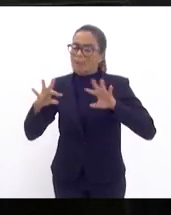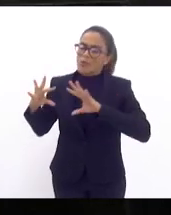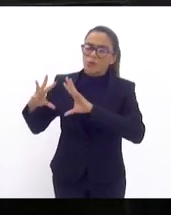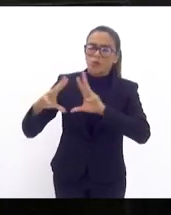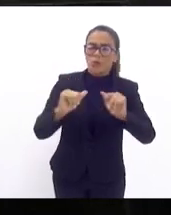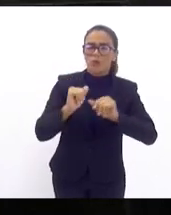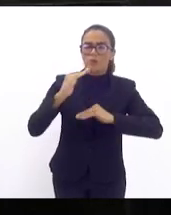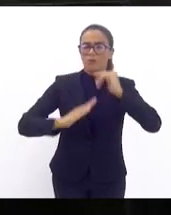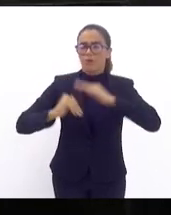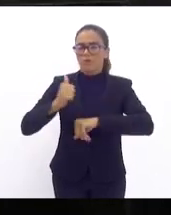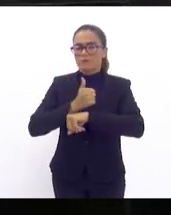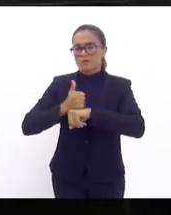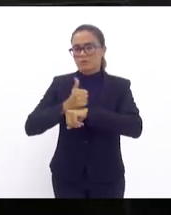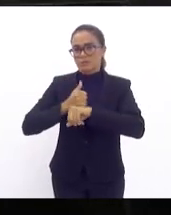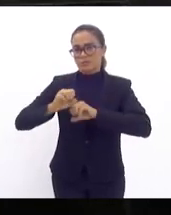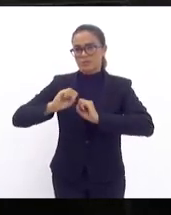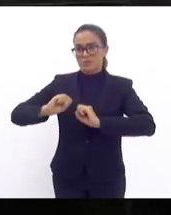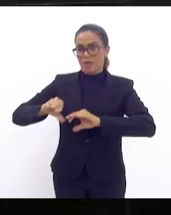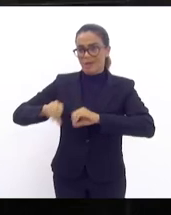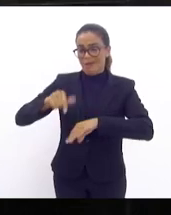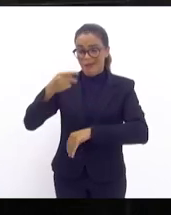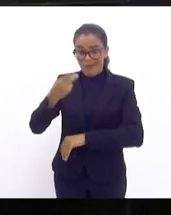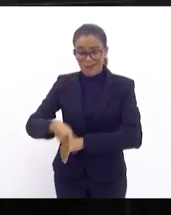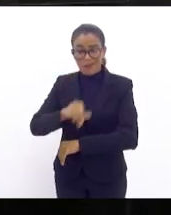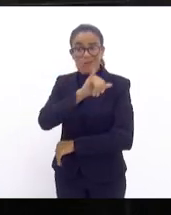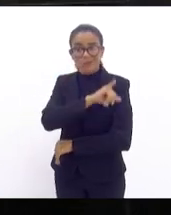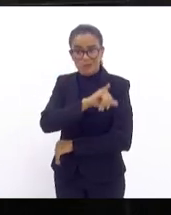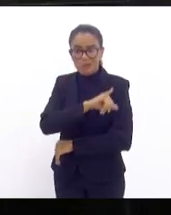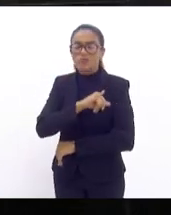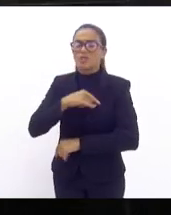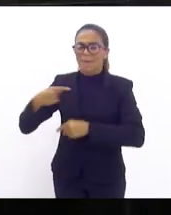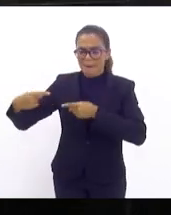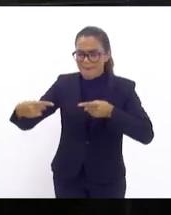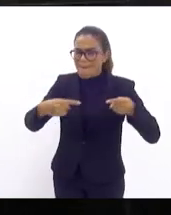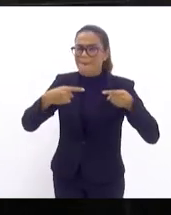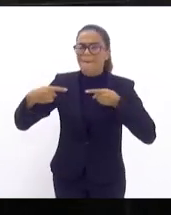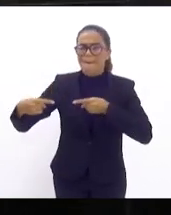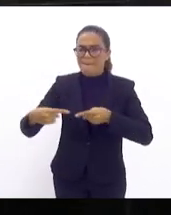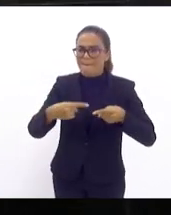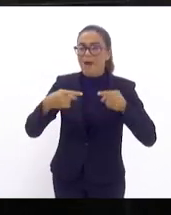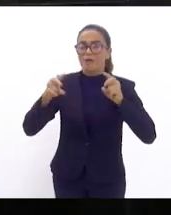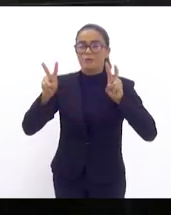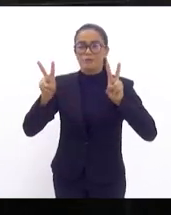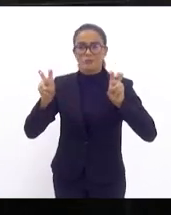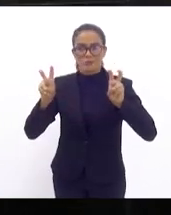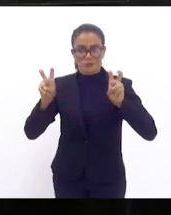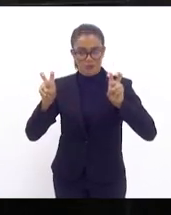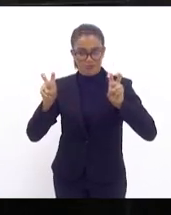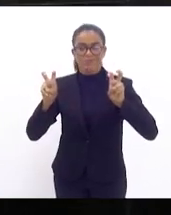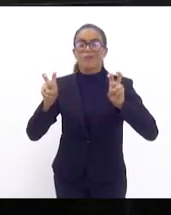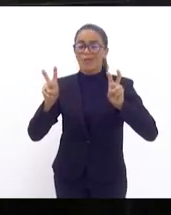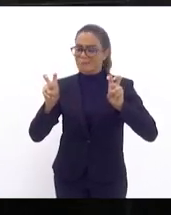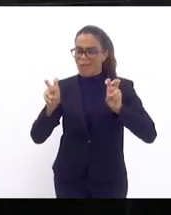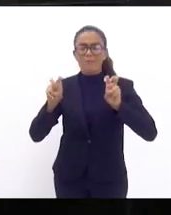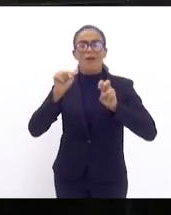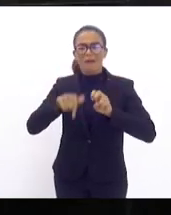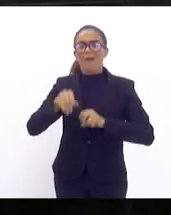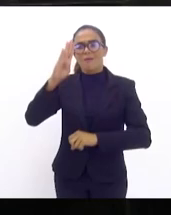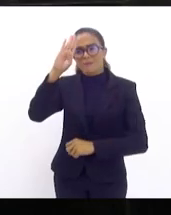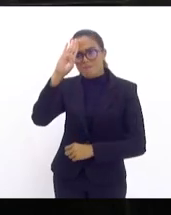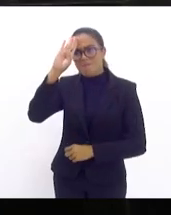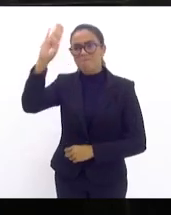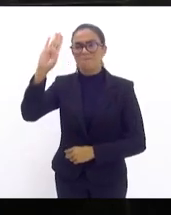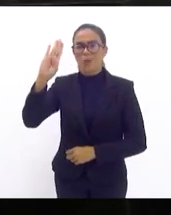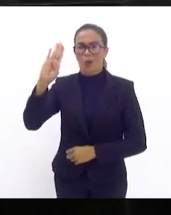Aqui no Rio, a gente já vem há muito tempo debatendo esse tema. A gente tem esse tema como prioridade do